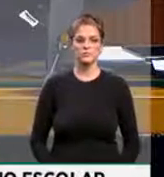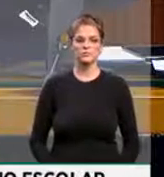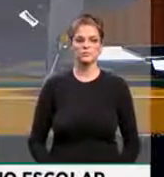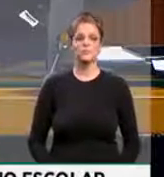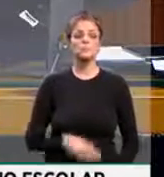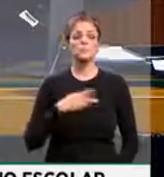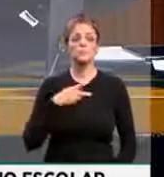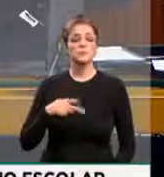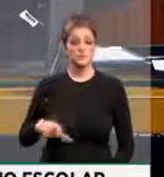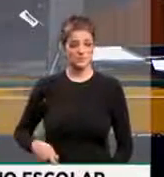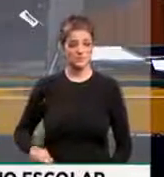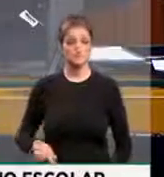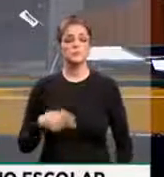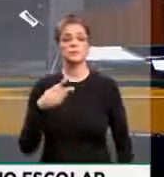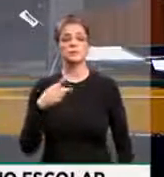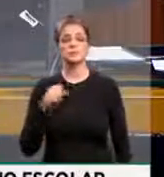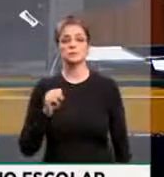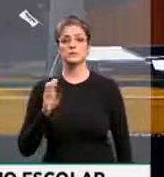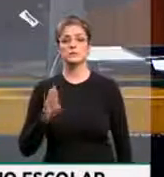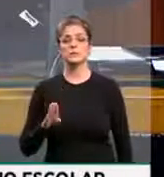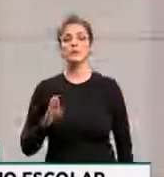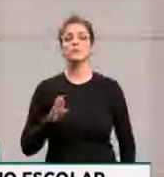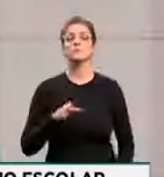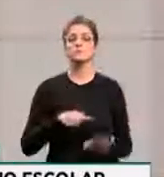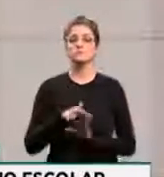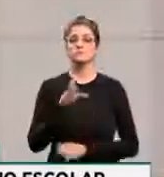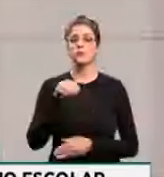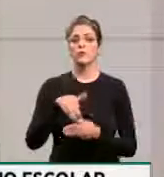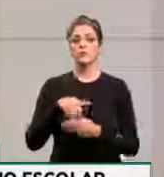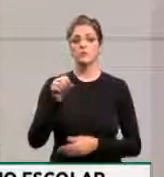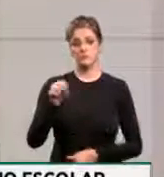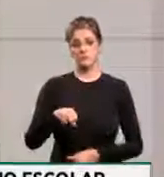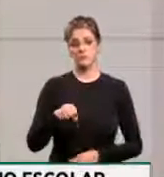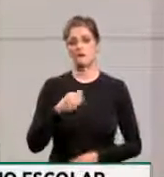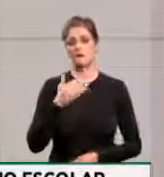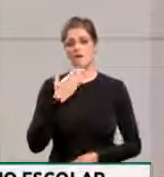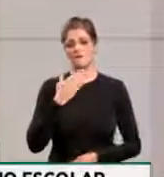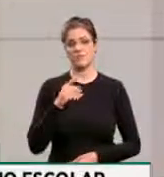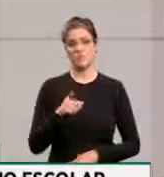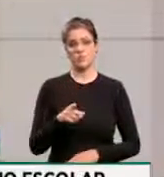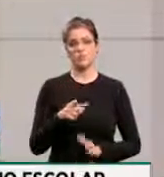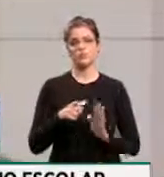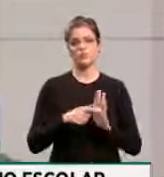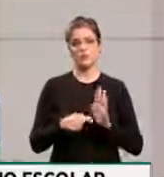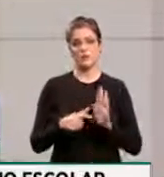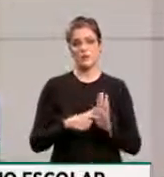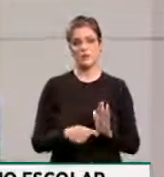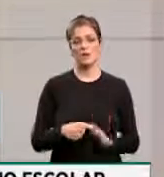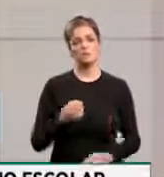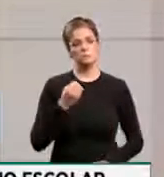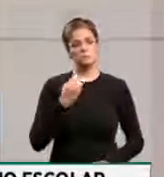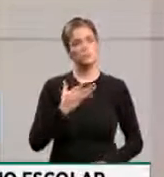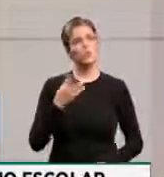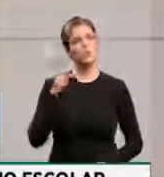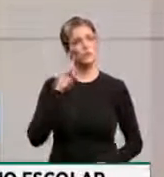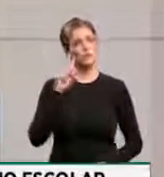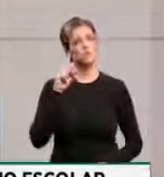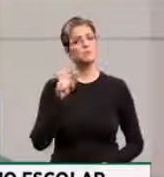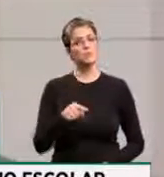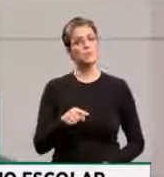Presidente, o PSB orienta sim a favor do destaque, é uma boa lembrança, uma preocupação correta